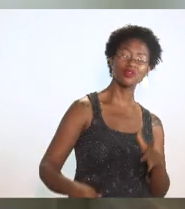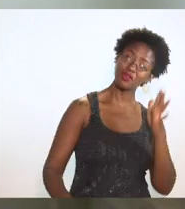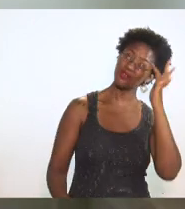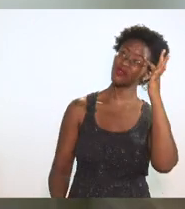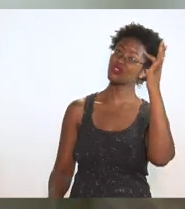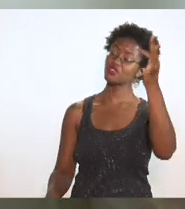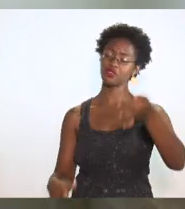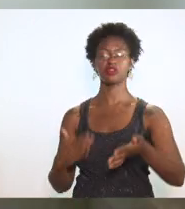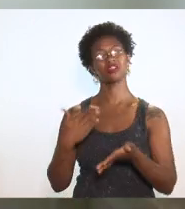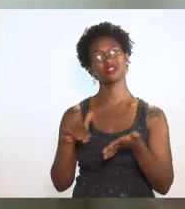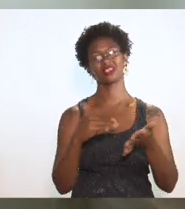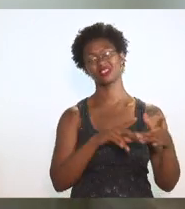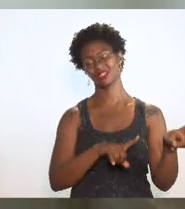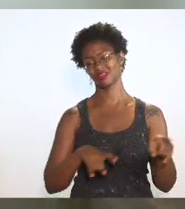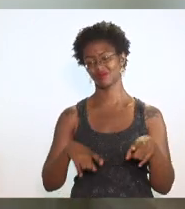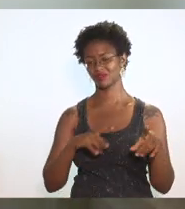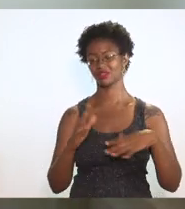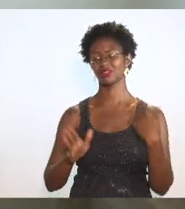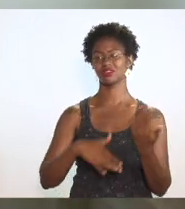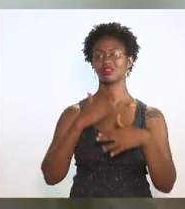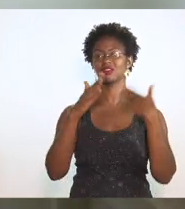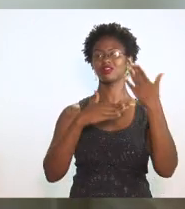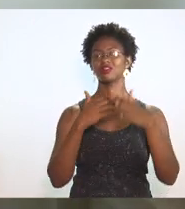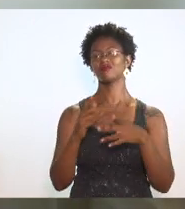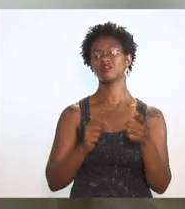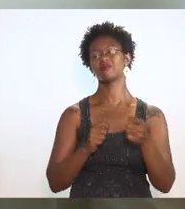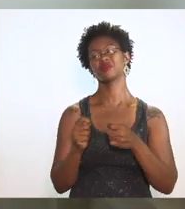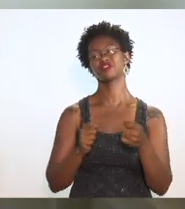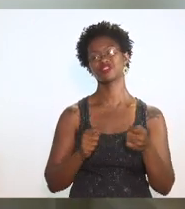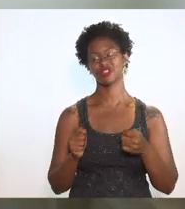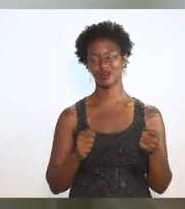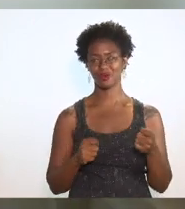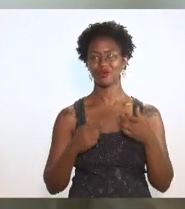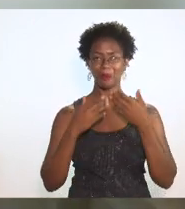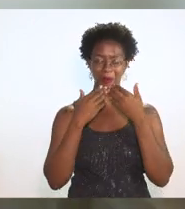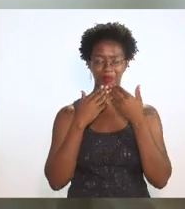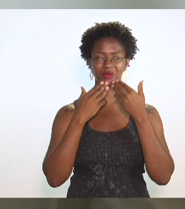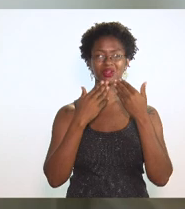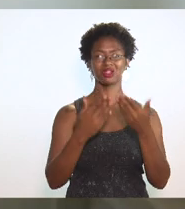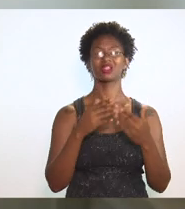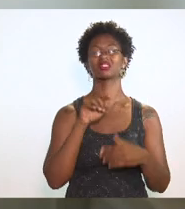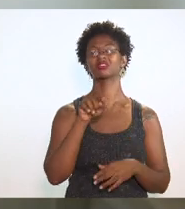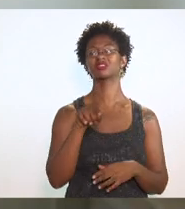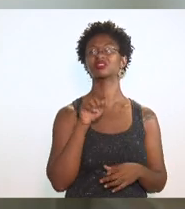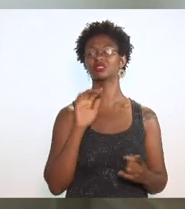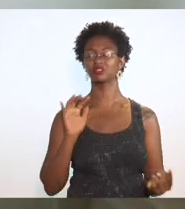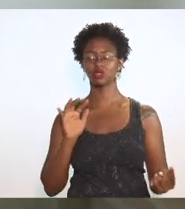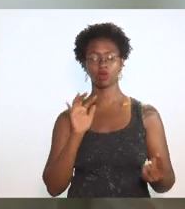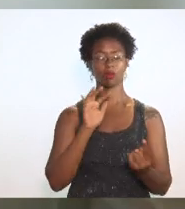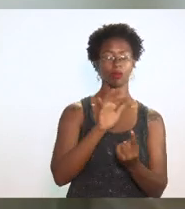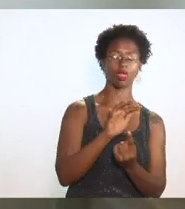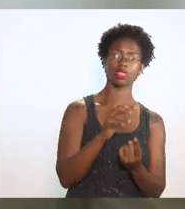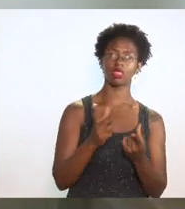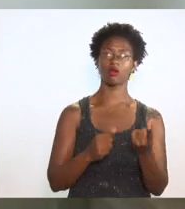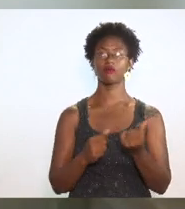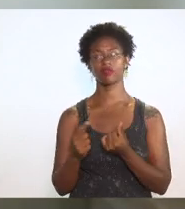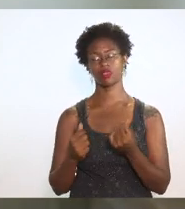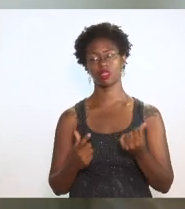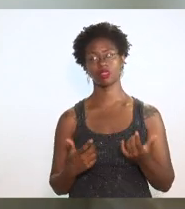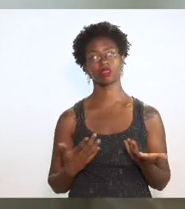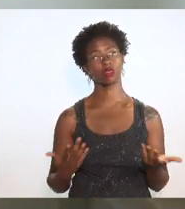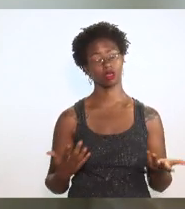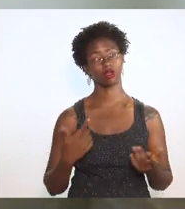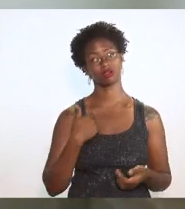Secretaria de Fazenda e Desenvolvimento Econômico vão apresentar esses impactos financeiros e econômicos.